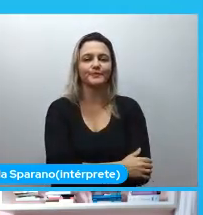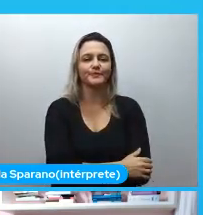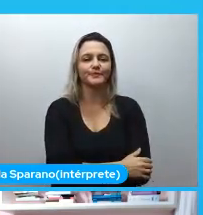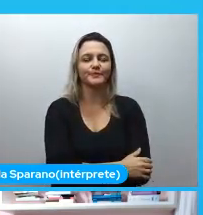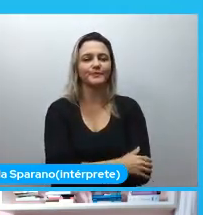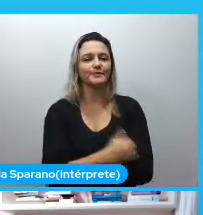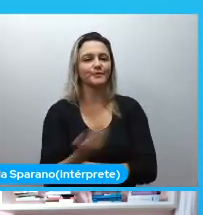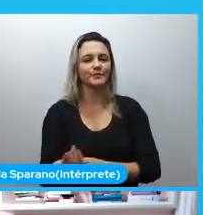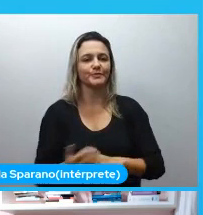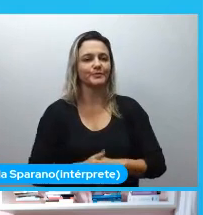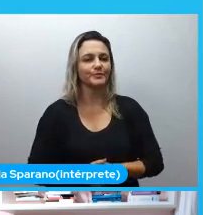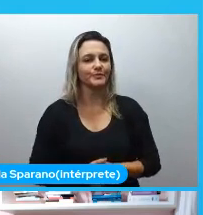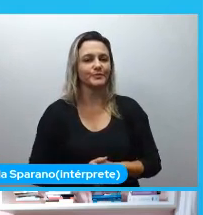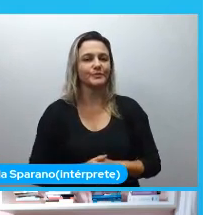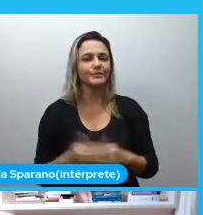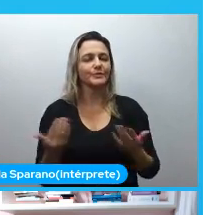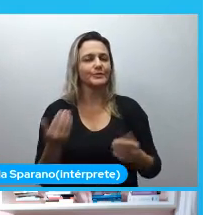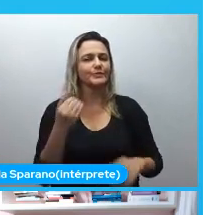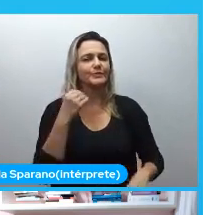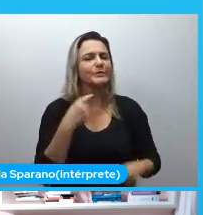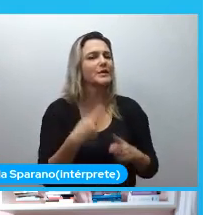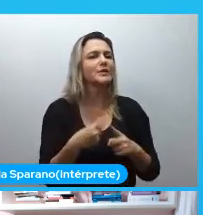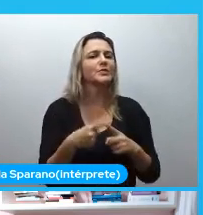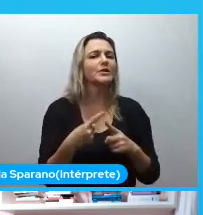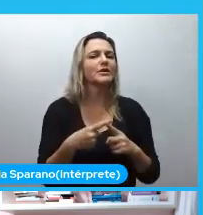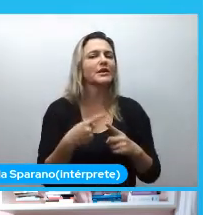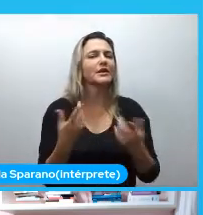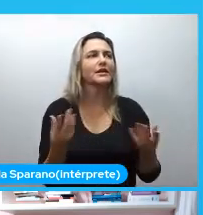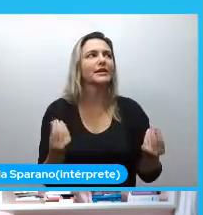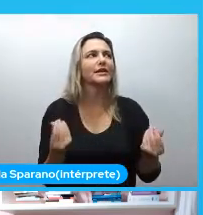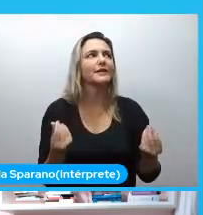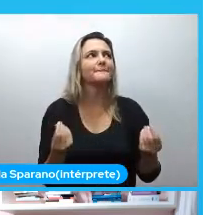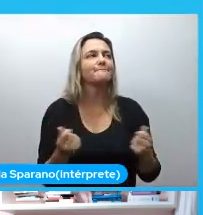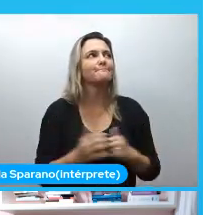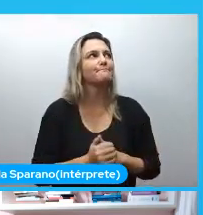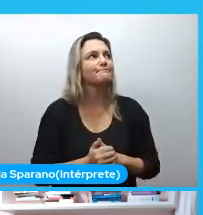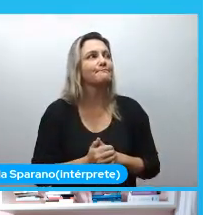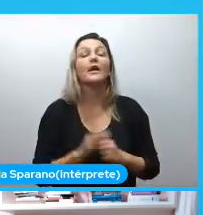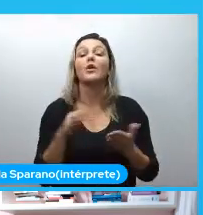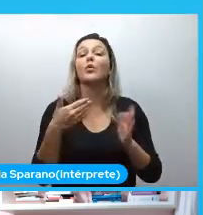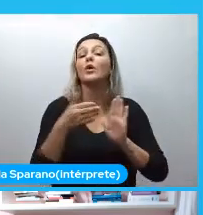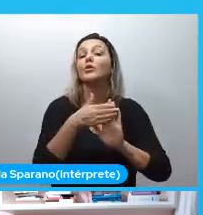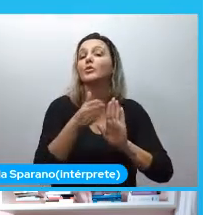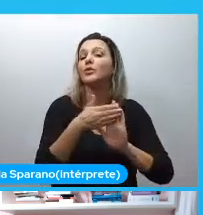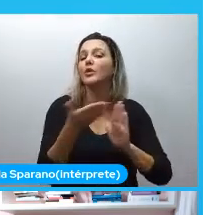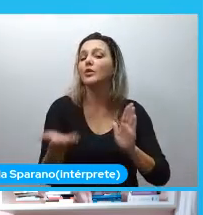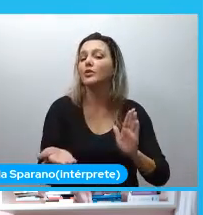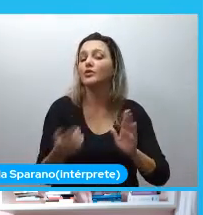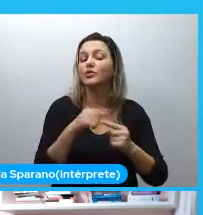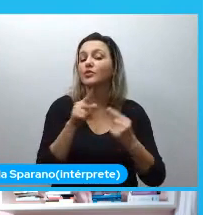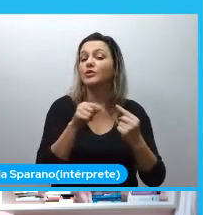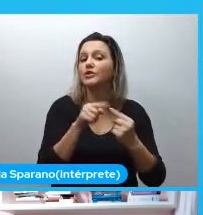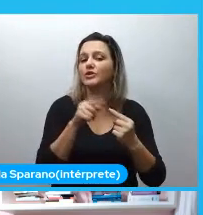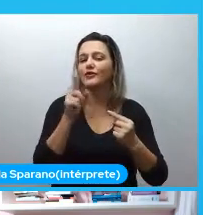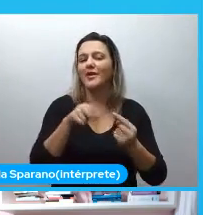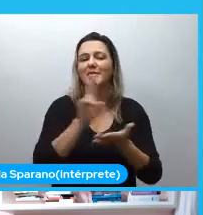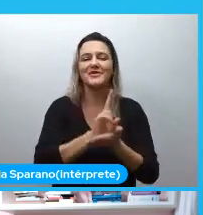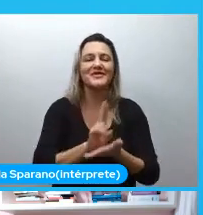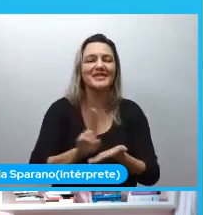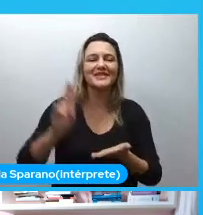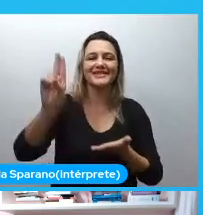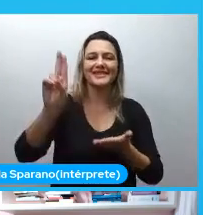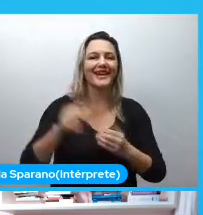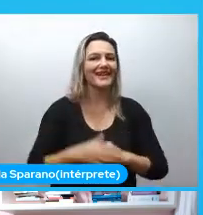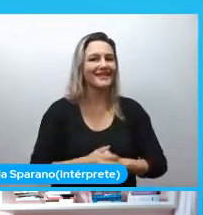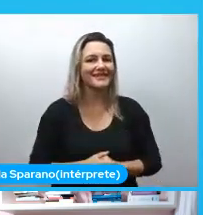E aí, quando a gente entra assim... Caramba, por que vocês inventaram? Qual foi o propósito? O propósito era a diversidade? O propósito era